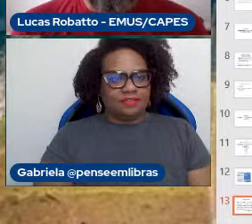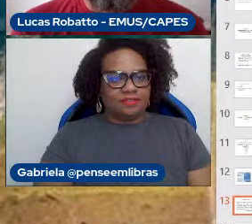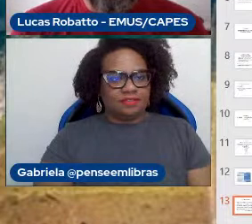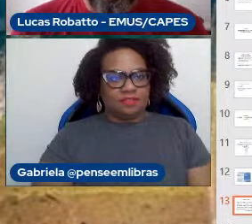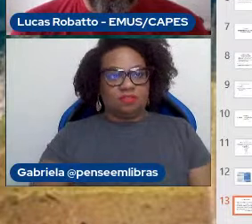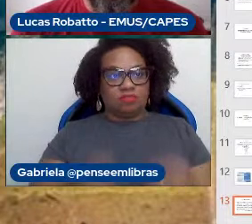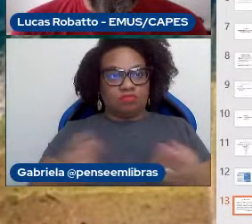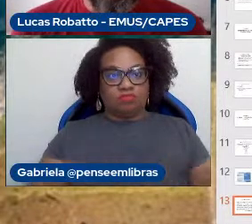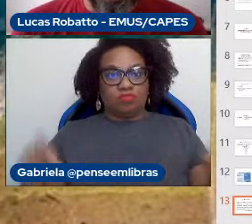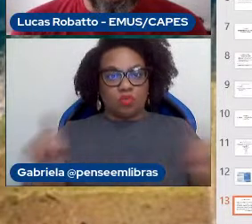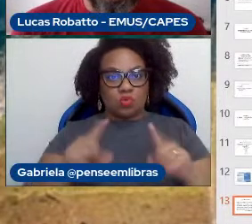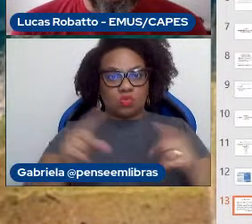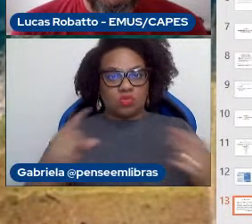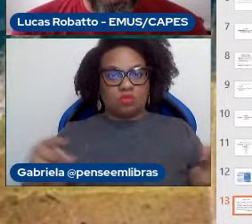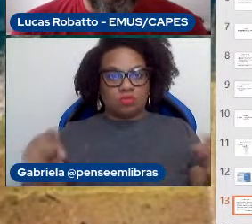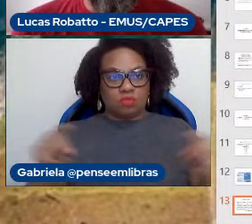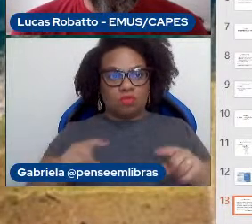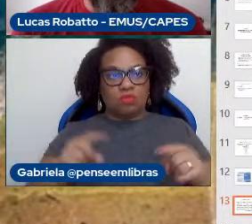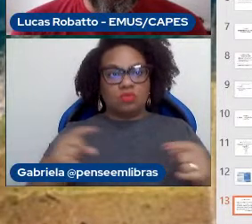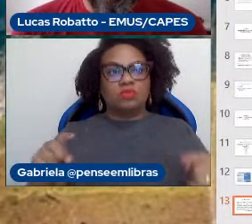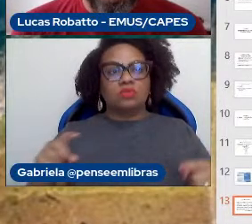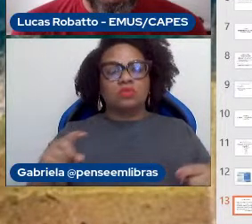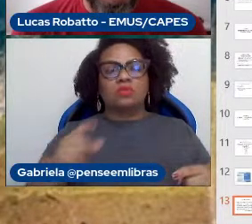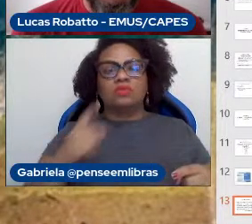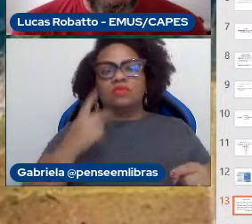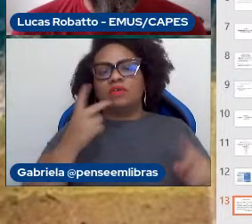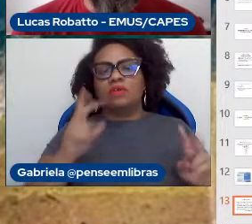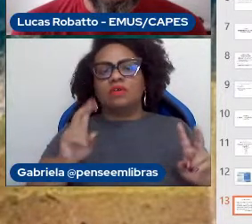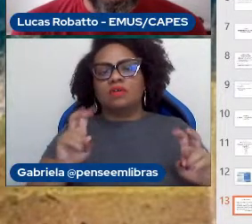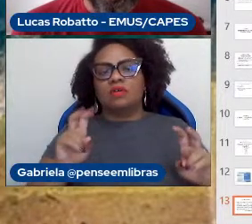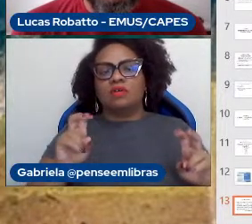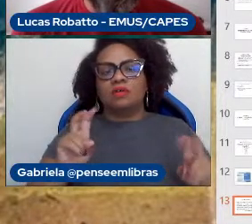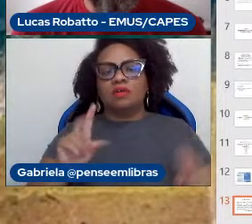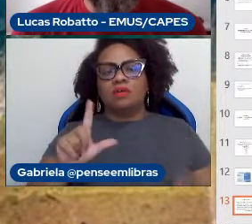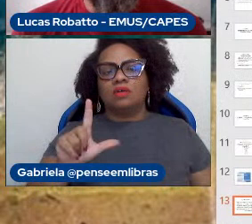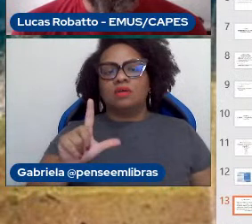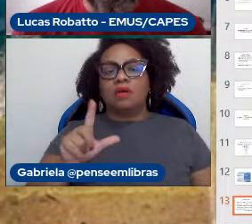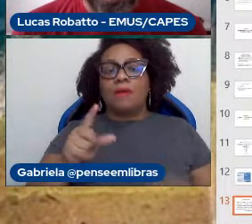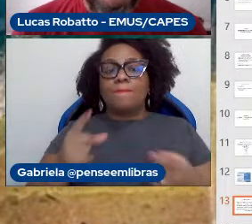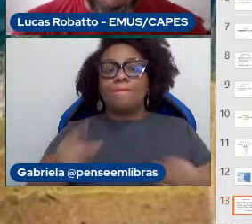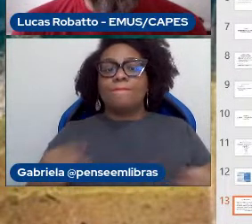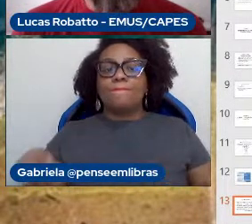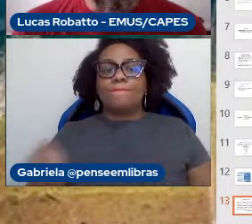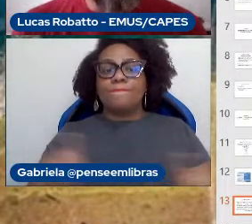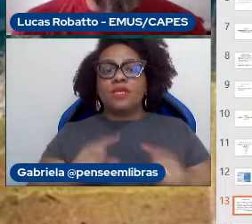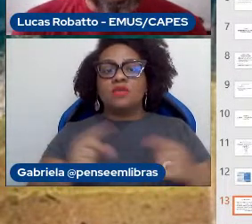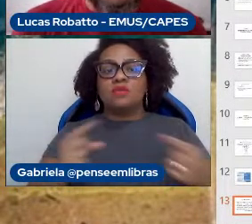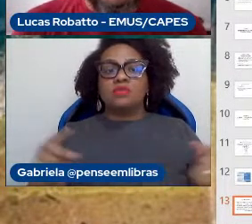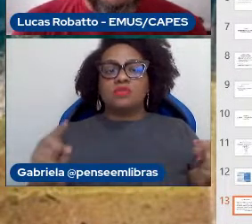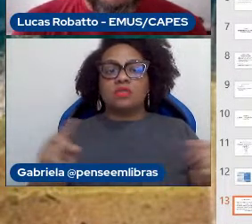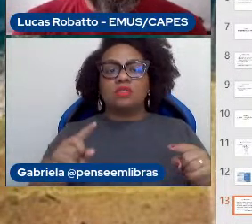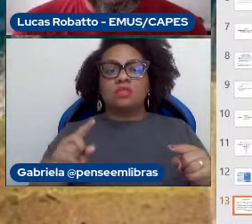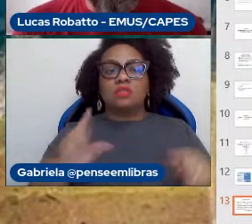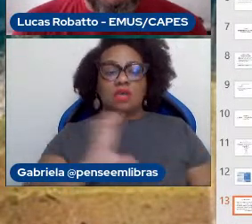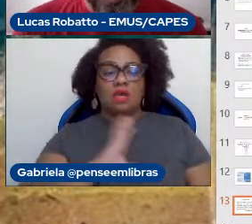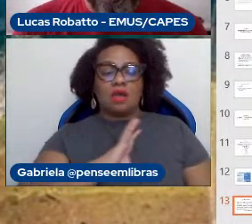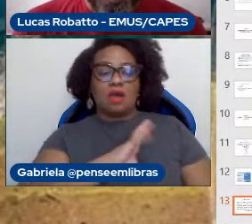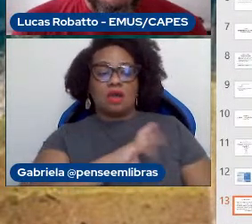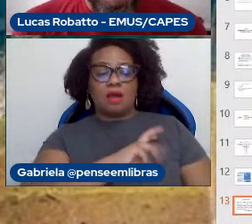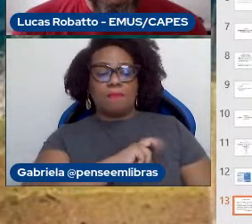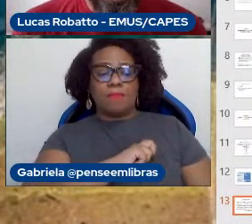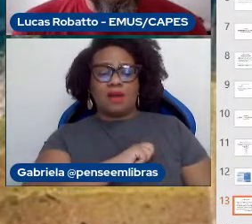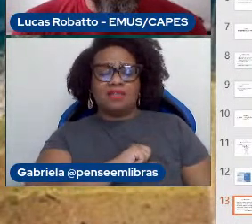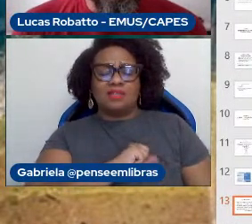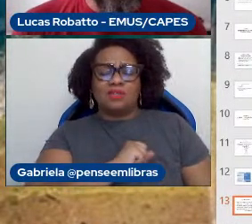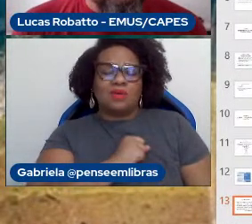americano, o livro chama-se Loving Music Until It Hurts, Amando o Músico Até Doer.